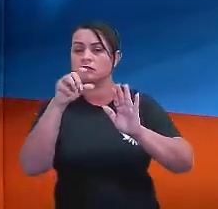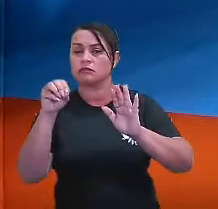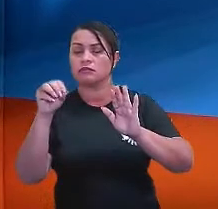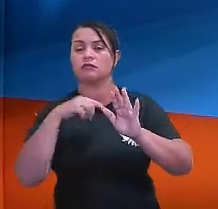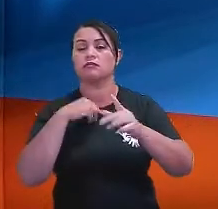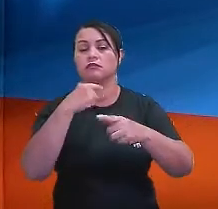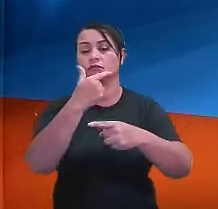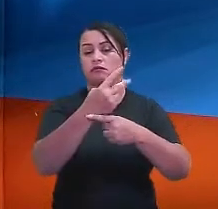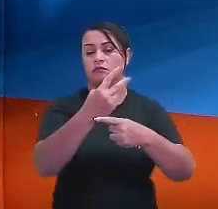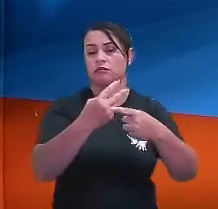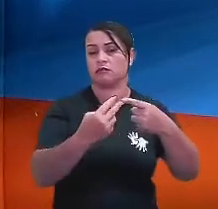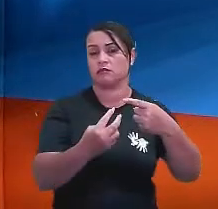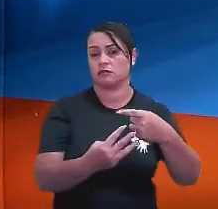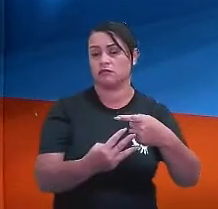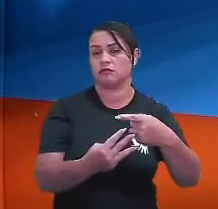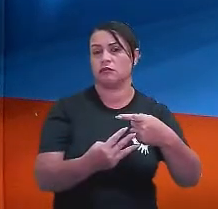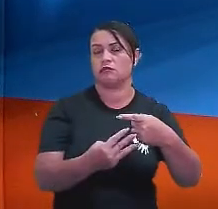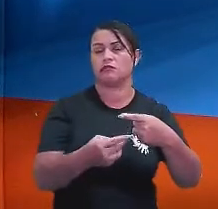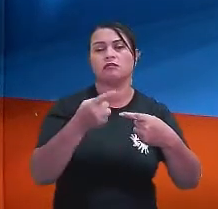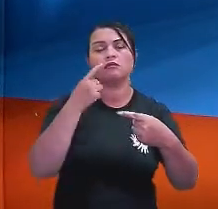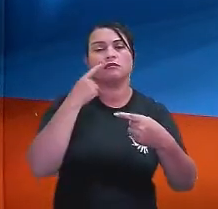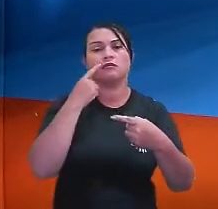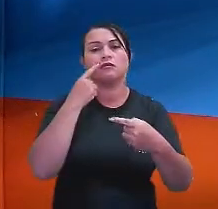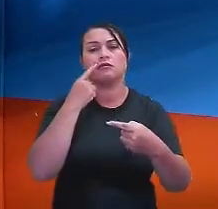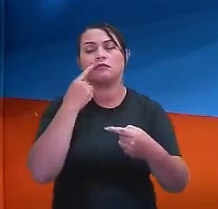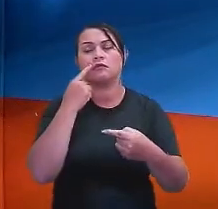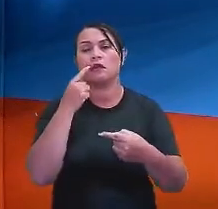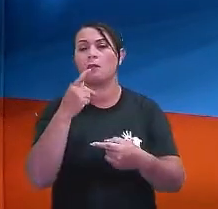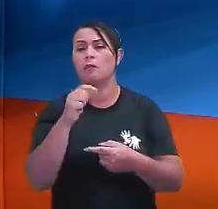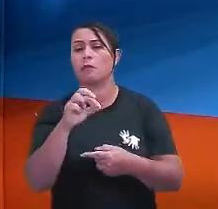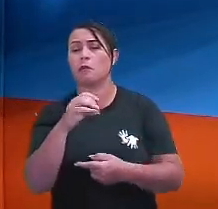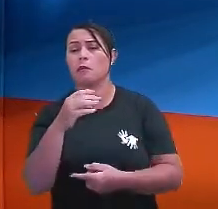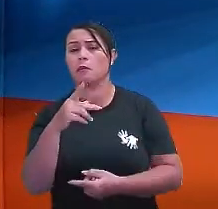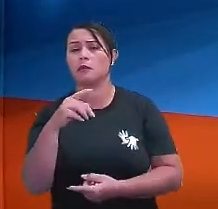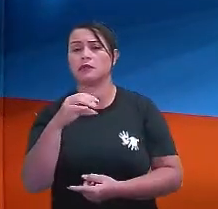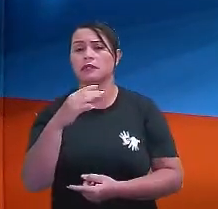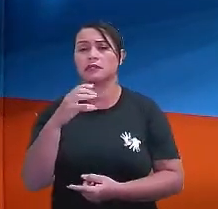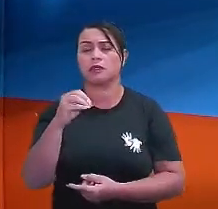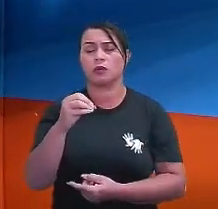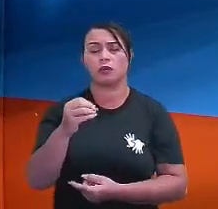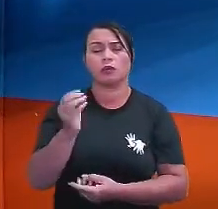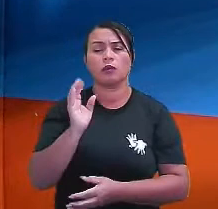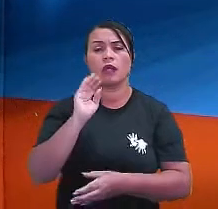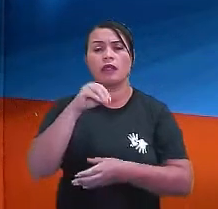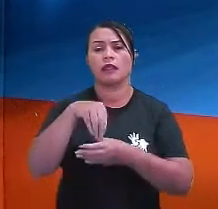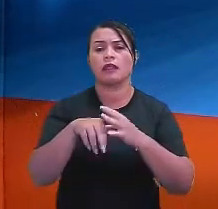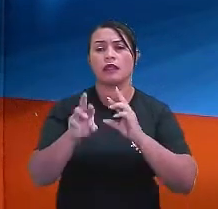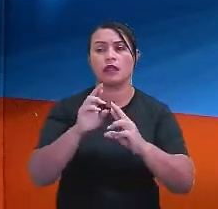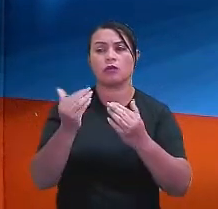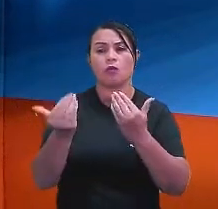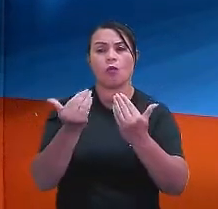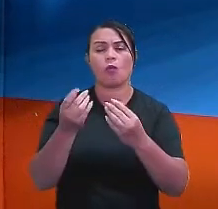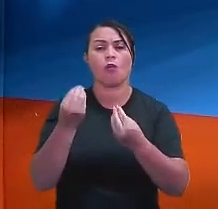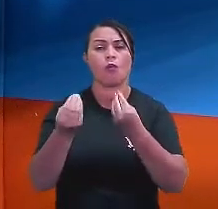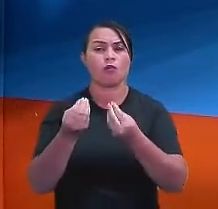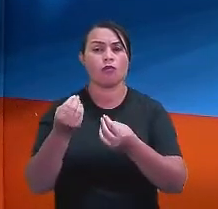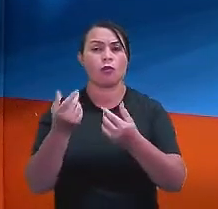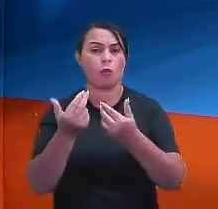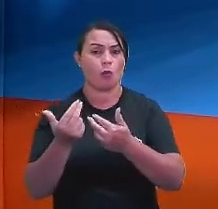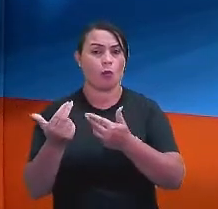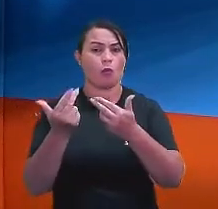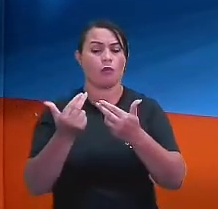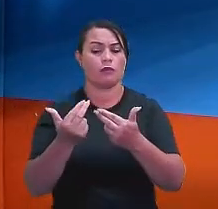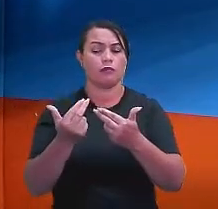terços e quando eu vou trabalhar a ideia de proporção, eu preciso que dentro dessa relação de proporção elas tenham uma igualdade,